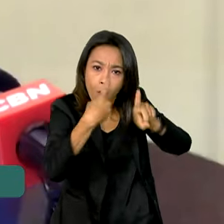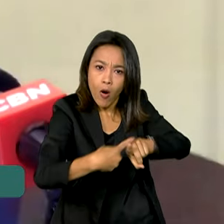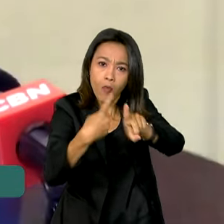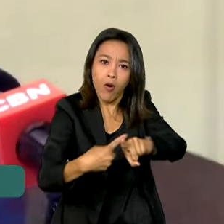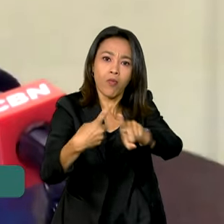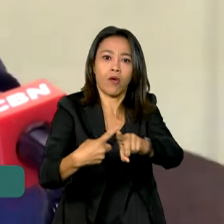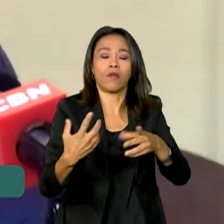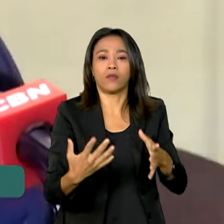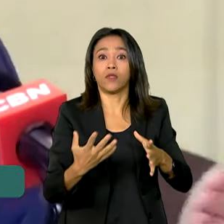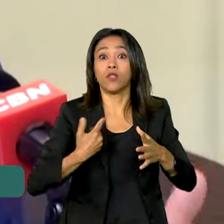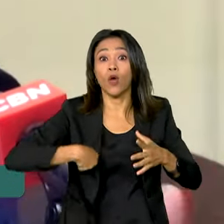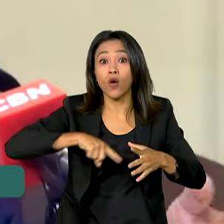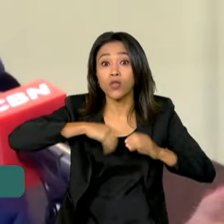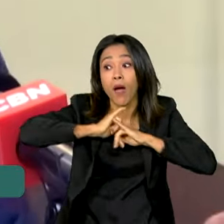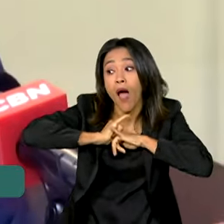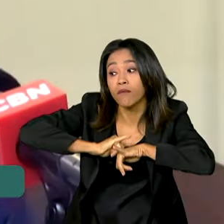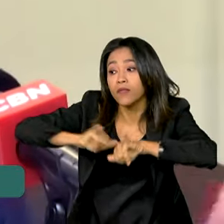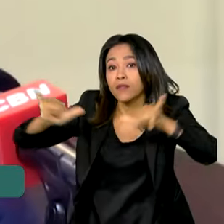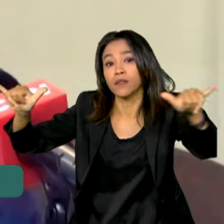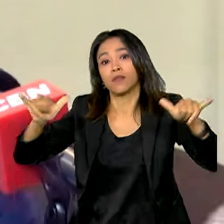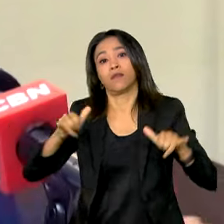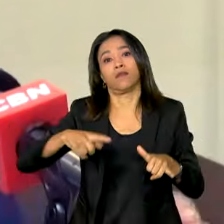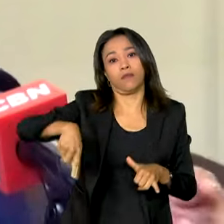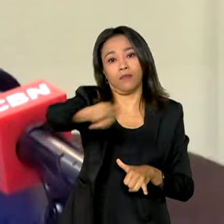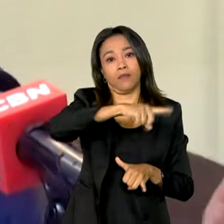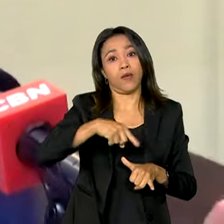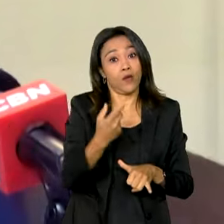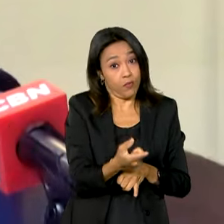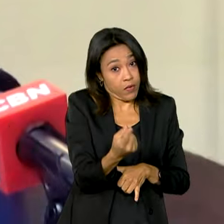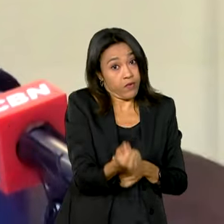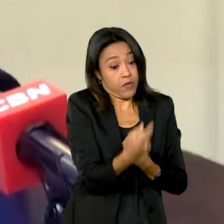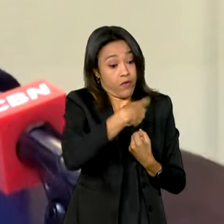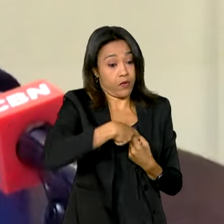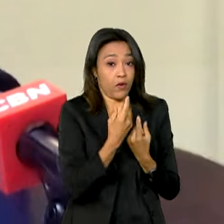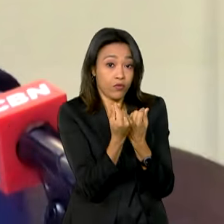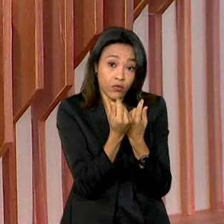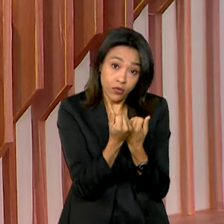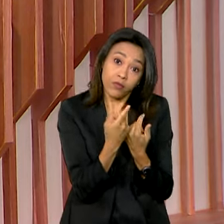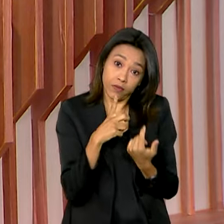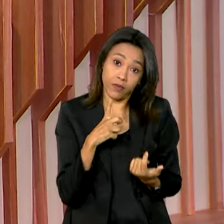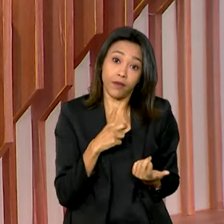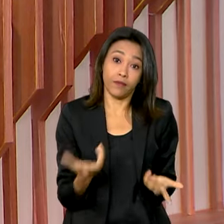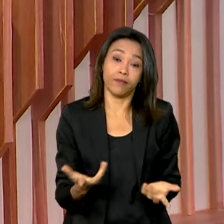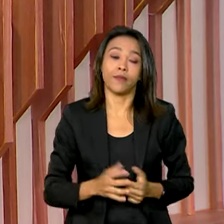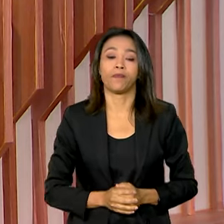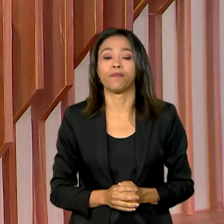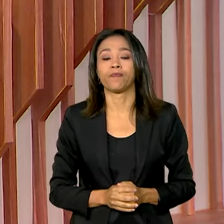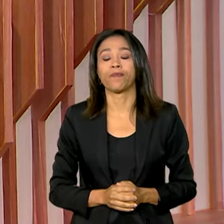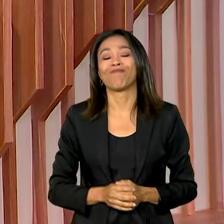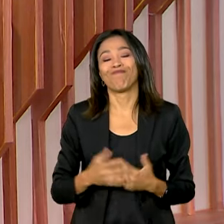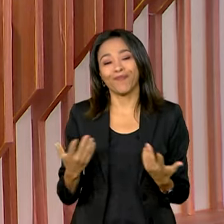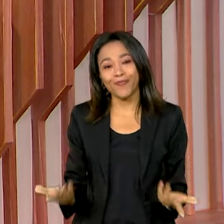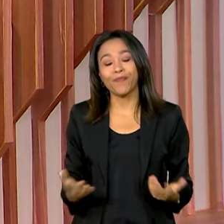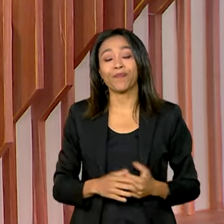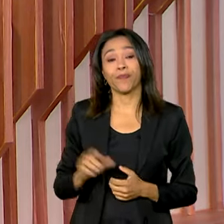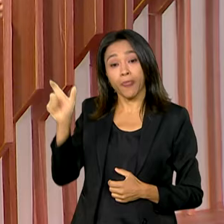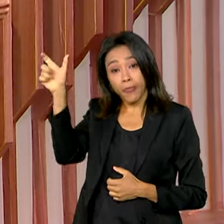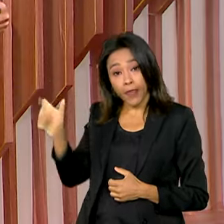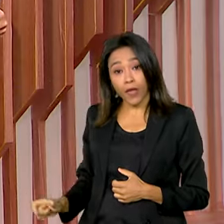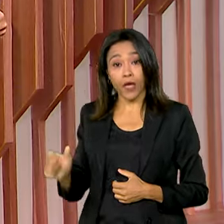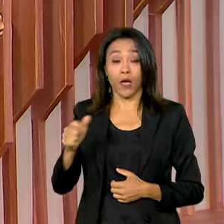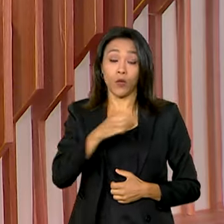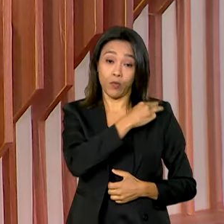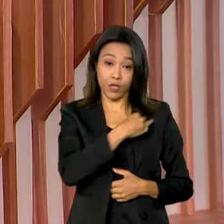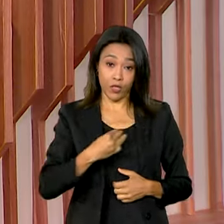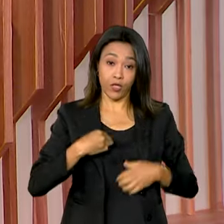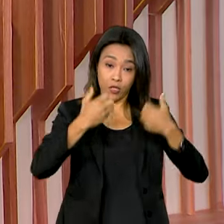exigir da casa de aposta o dinheiro que você tem depositado lá. Pois é, o ministro também explicou que o governo